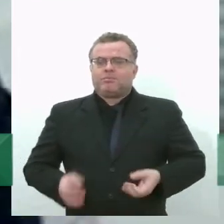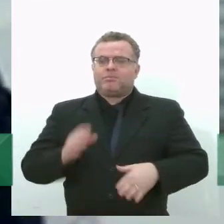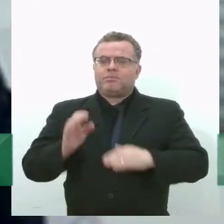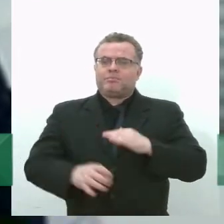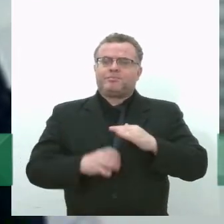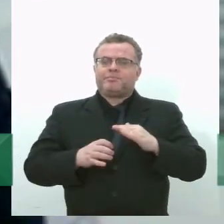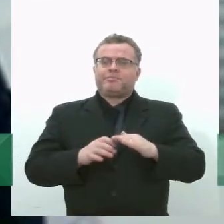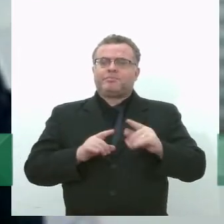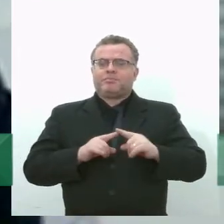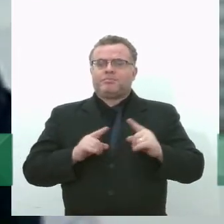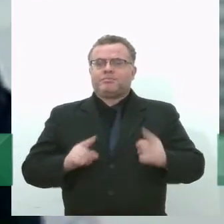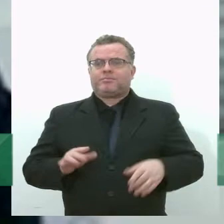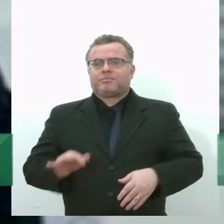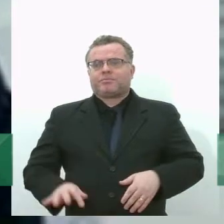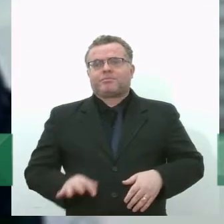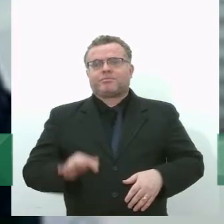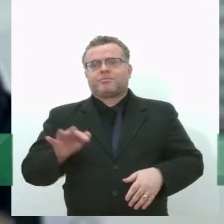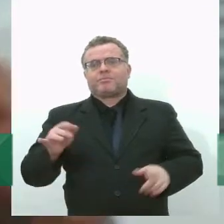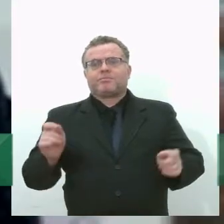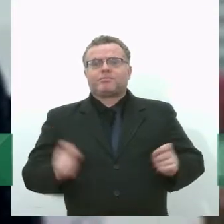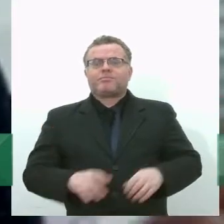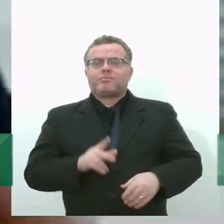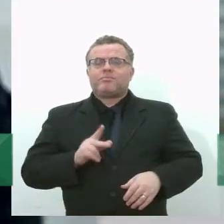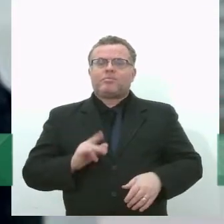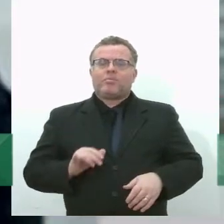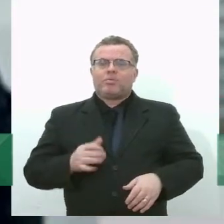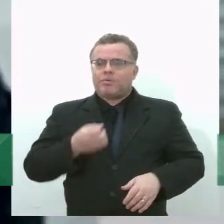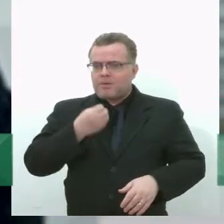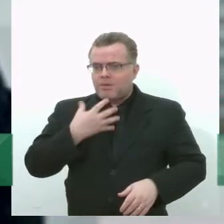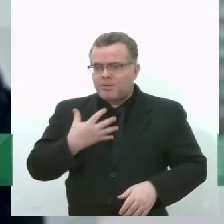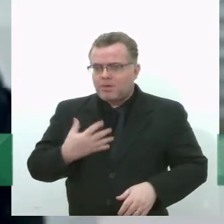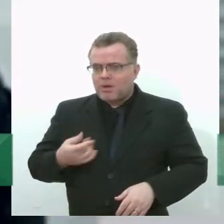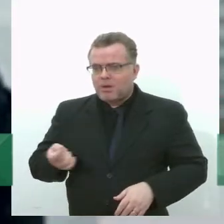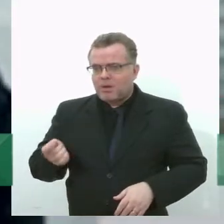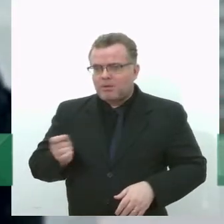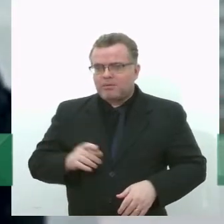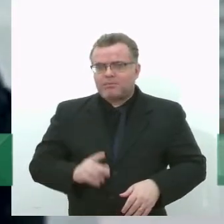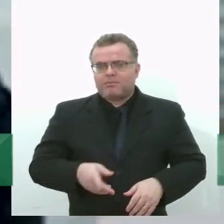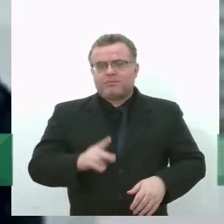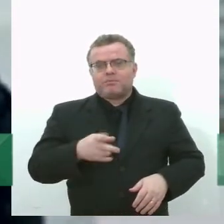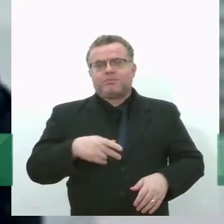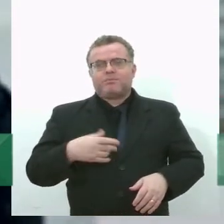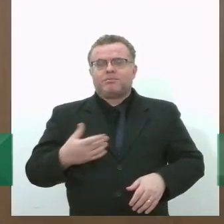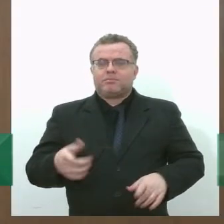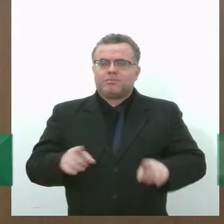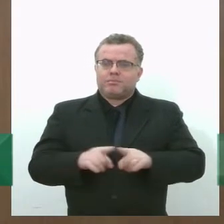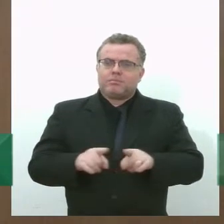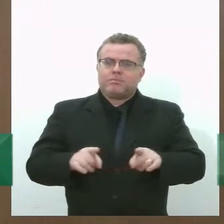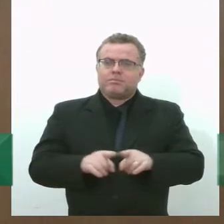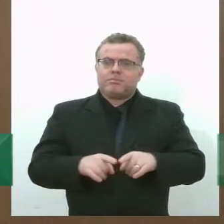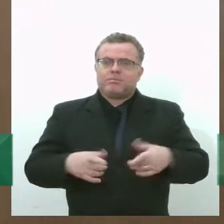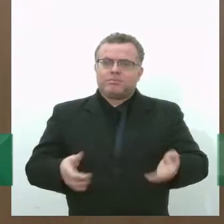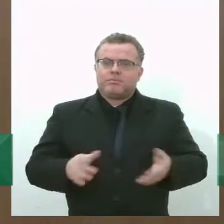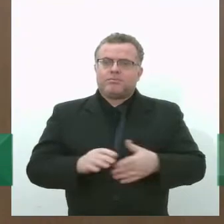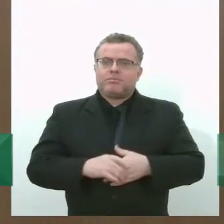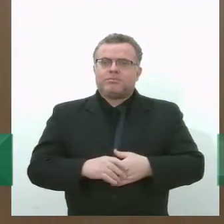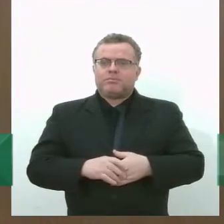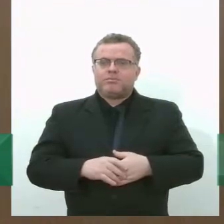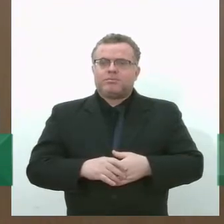certeza, lá na frente vai ter um ganho muito bom, tanto ambiental como financeiro. Gilberto e Isabela,